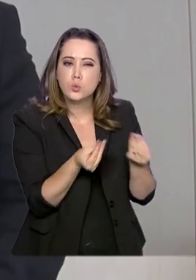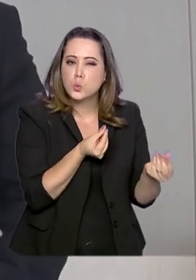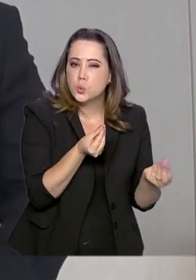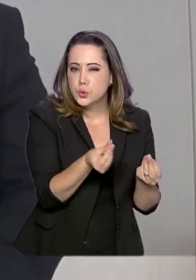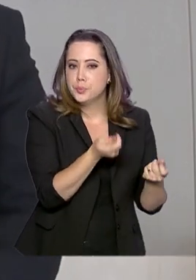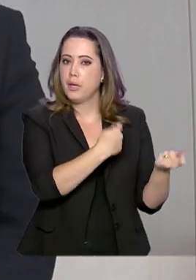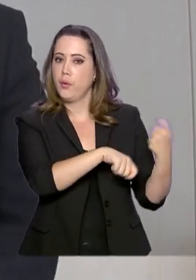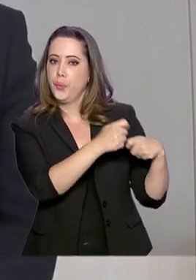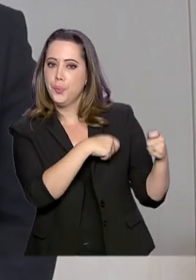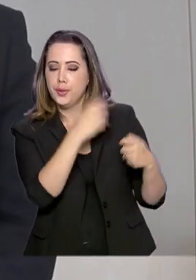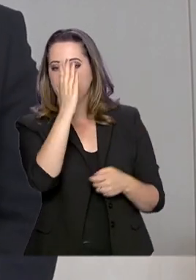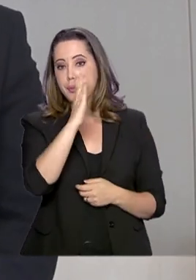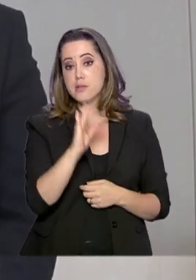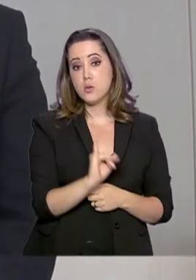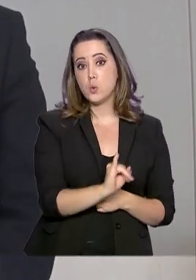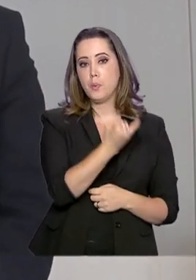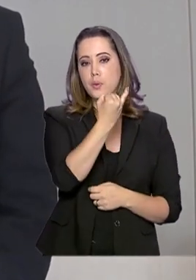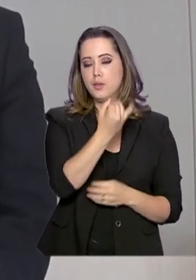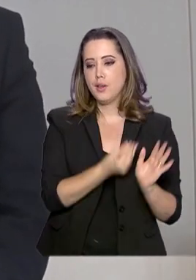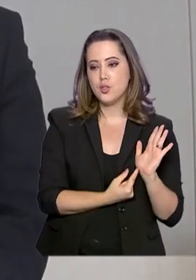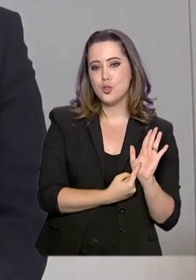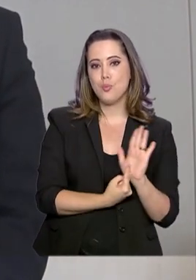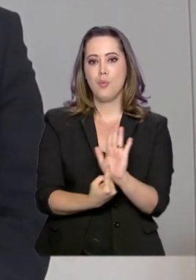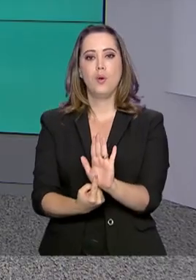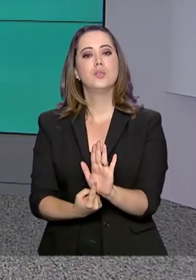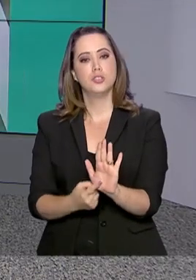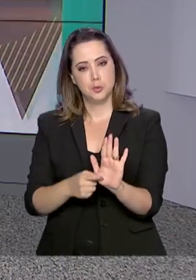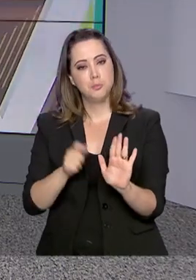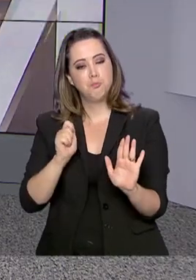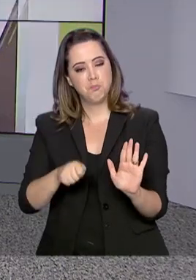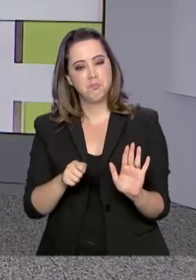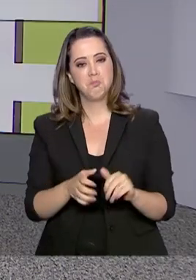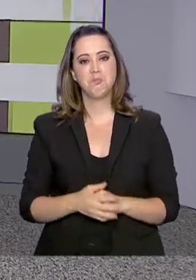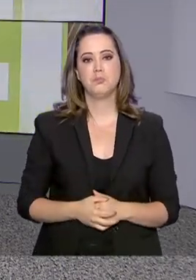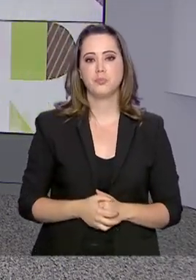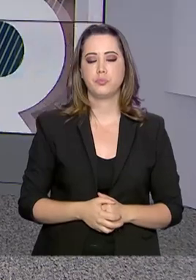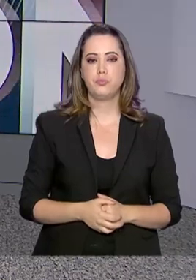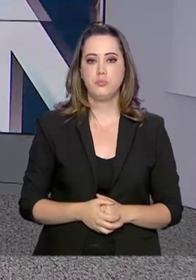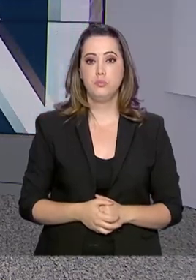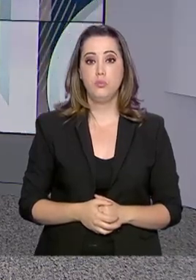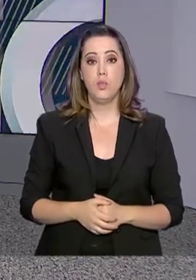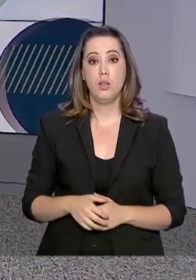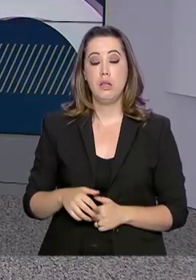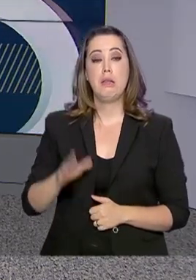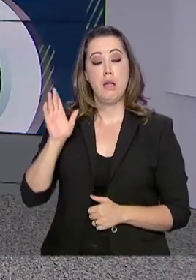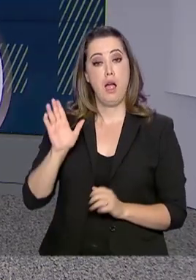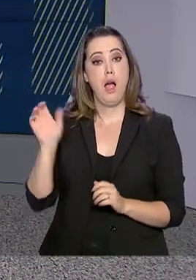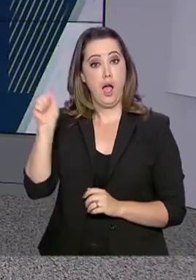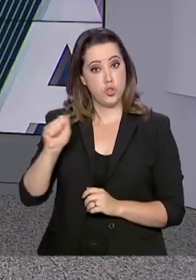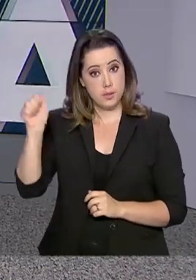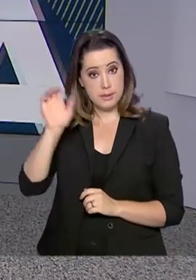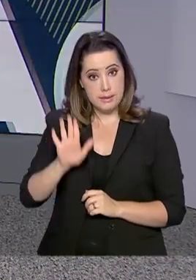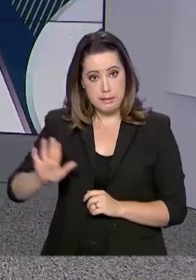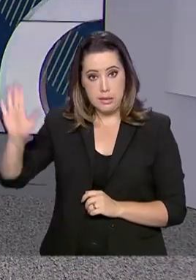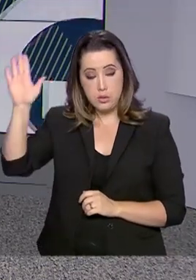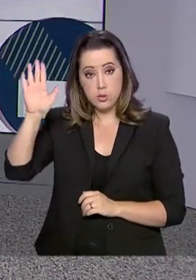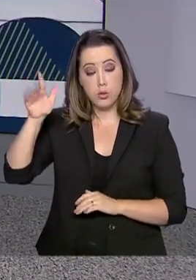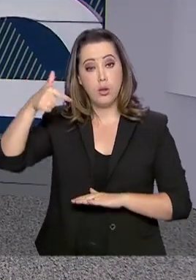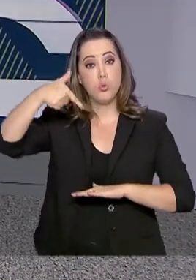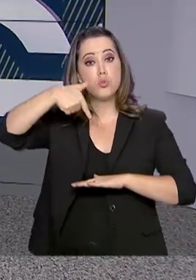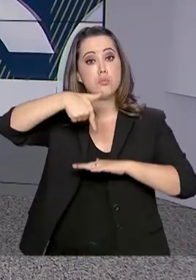oportunidades que o país oferece para a realização de negócios. A Agência Nacional de Mineração interditou